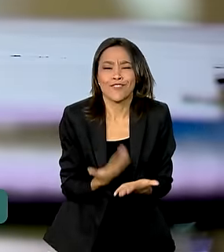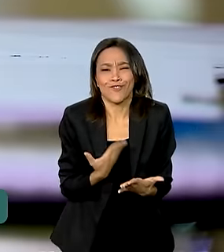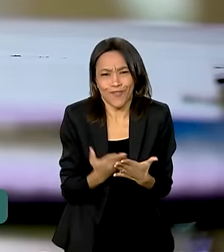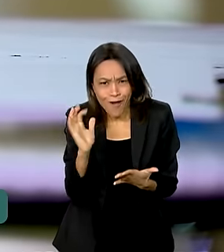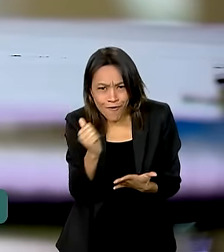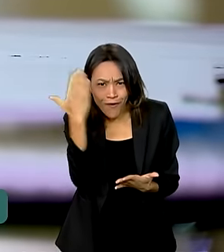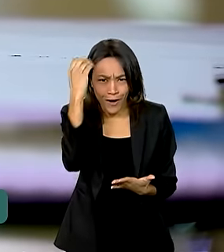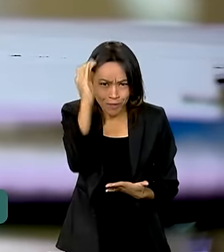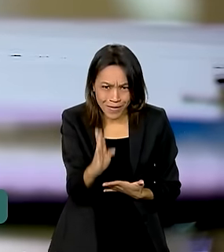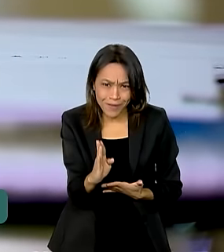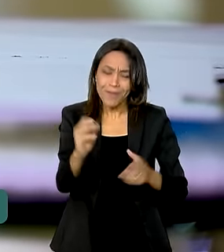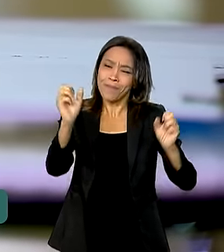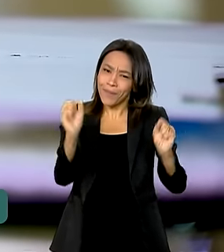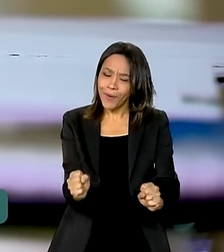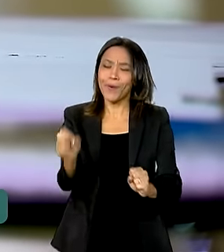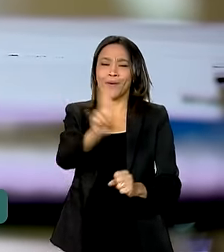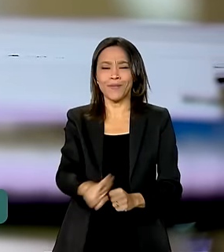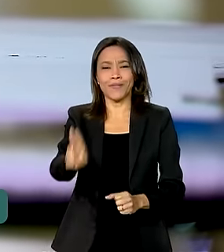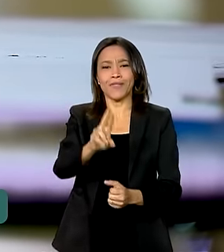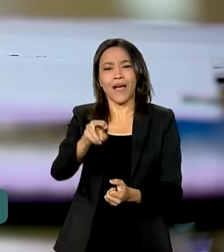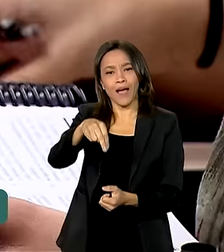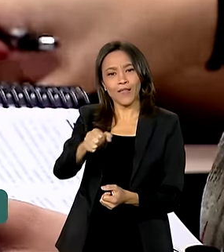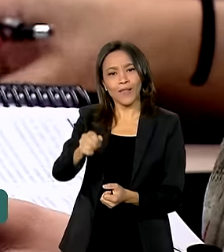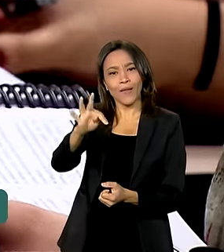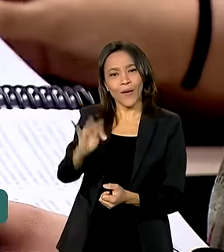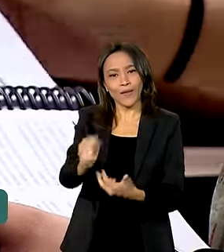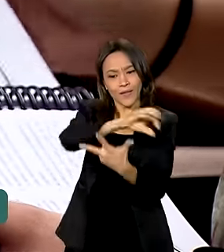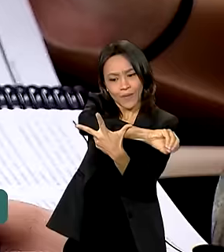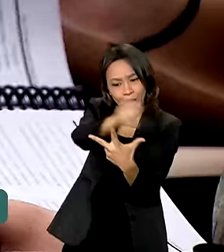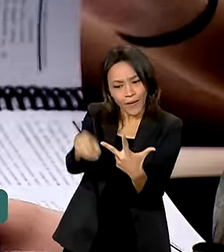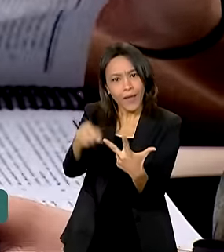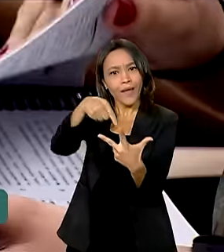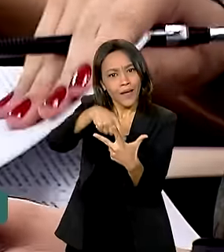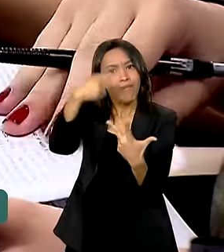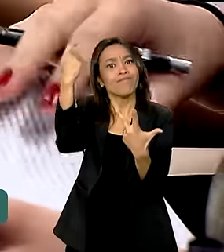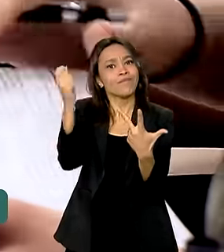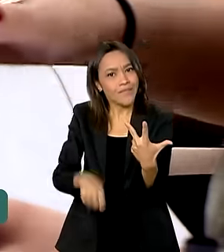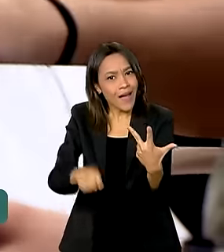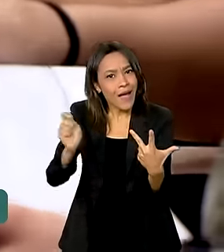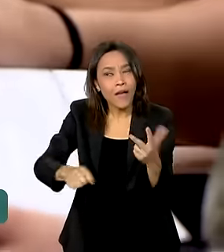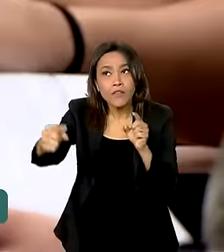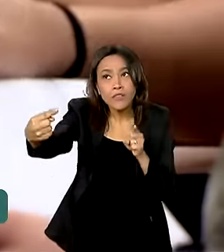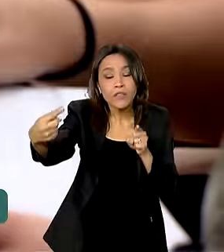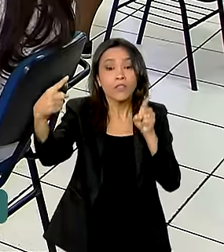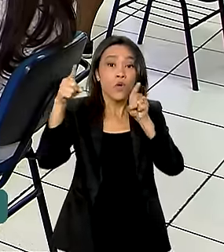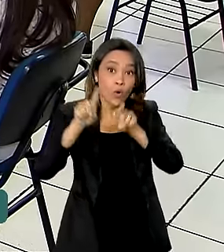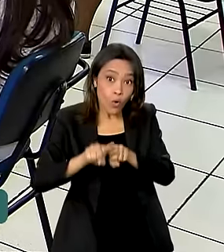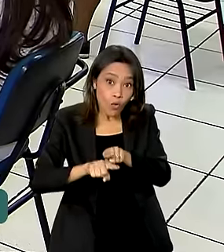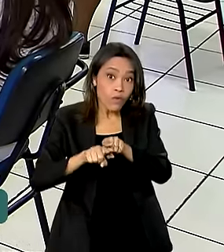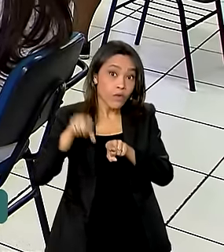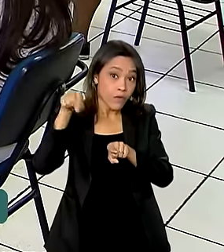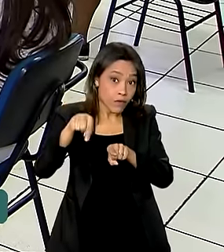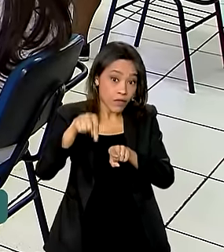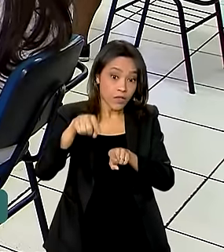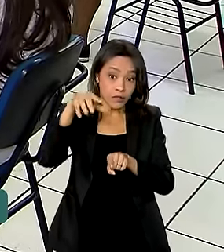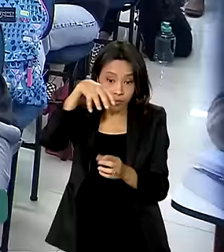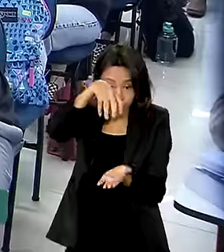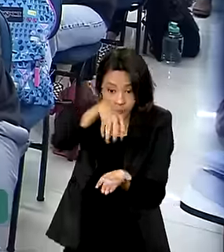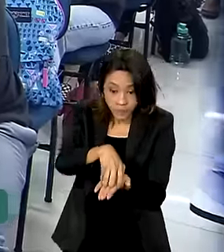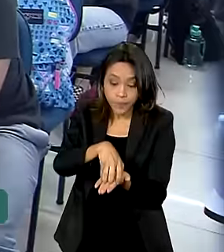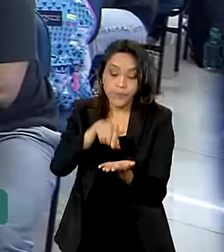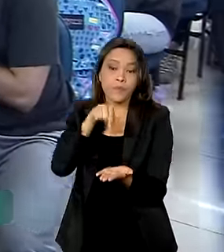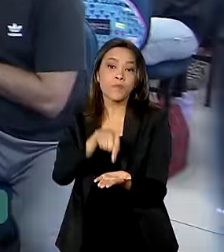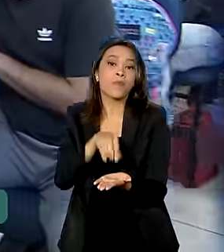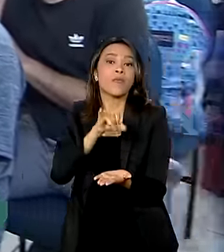o Enem pode ainda ser a porta de entrada. Convênios firmados entre o Instituto de Estudos e Pesquisas